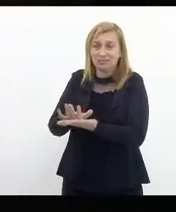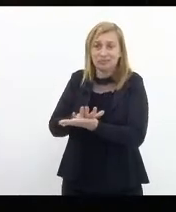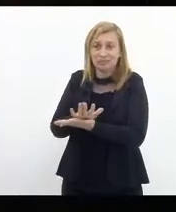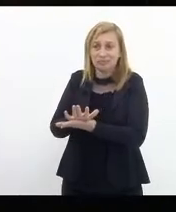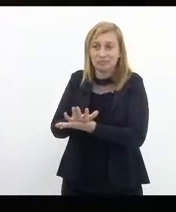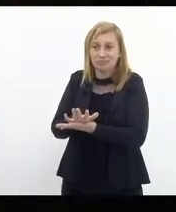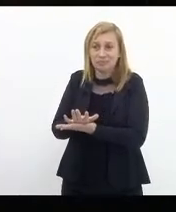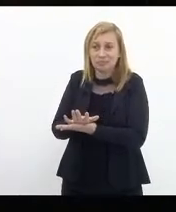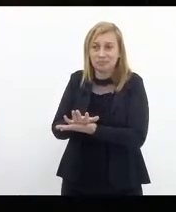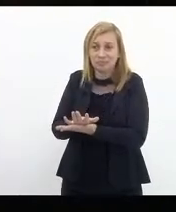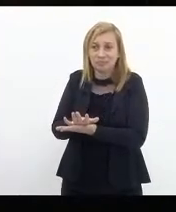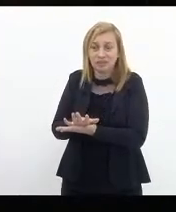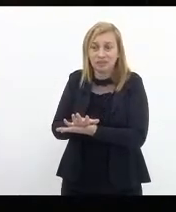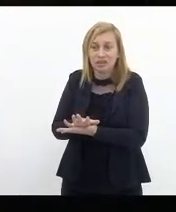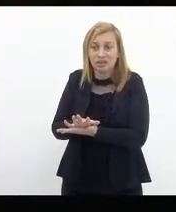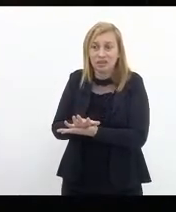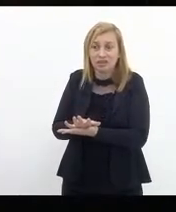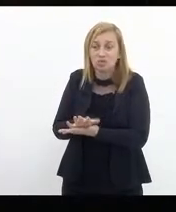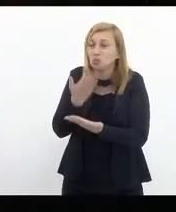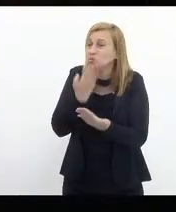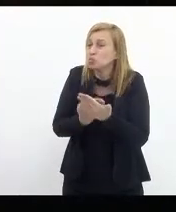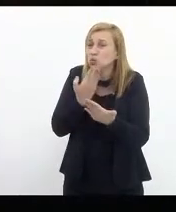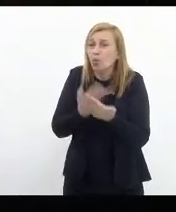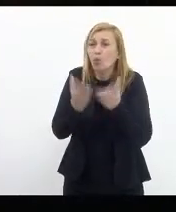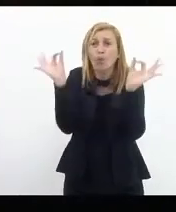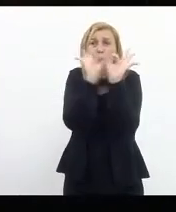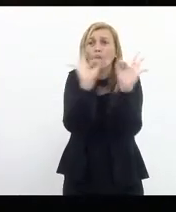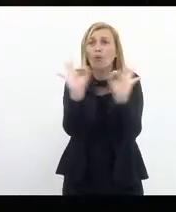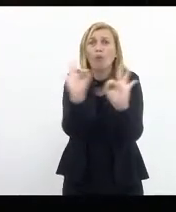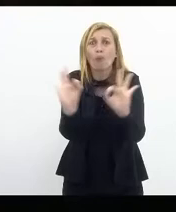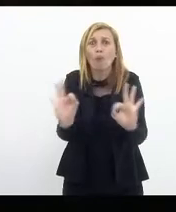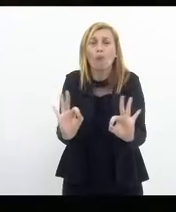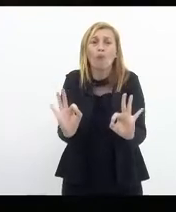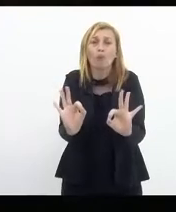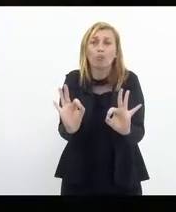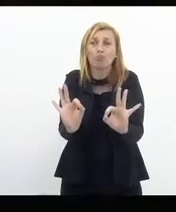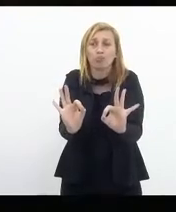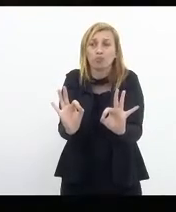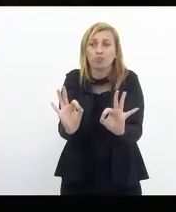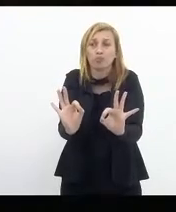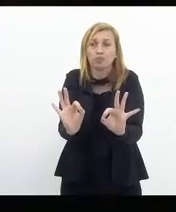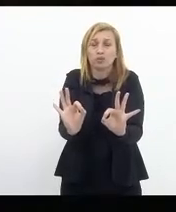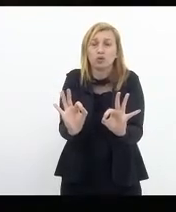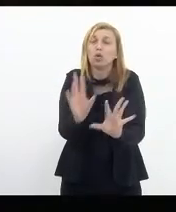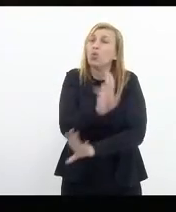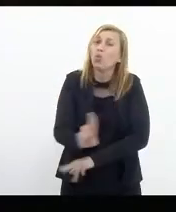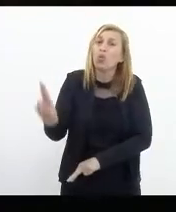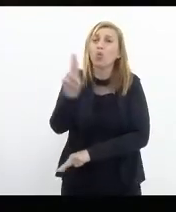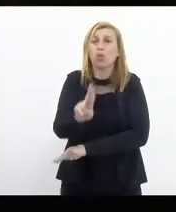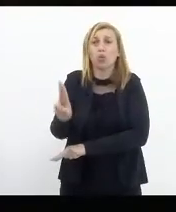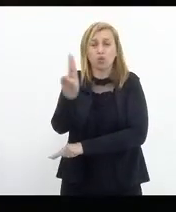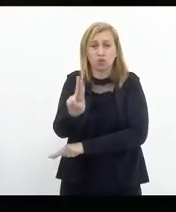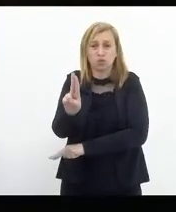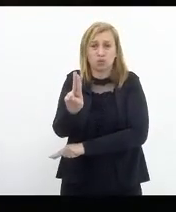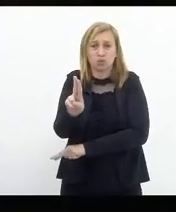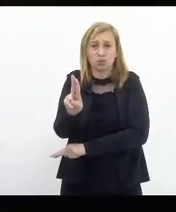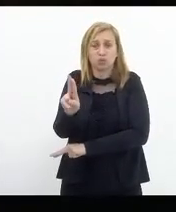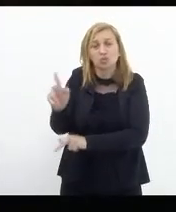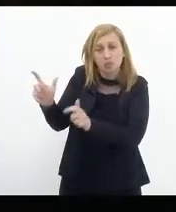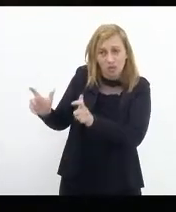um estudo feito e de uso e ocupação do solo.